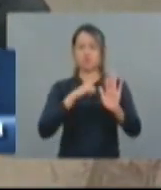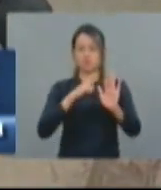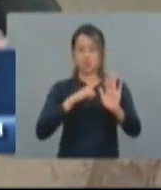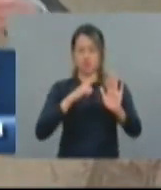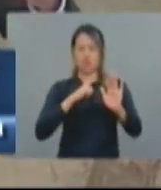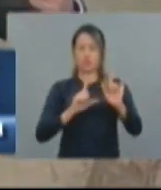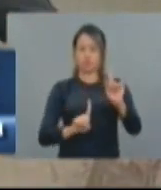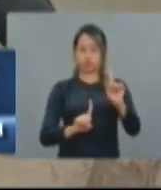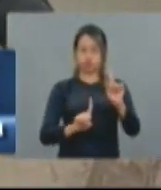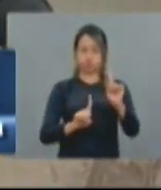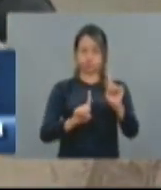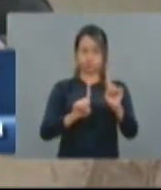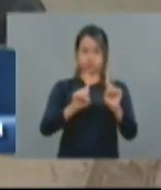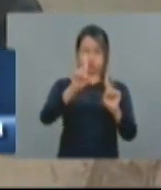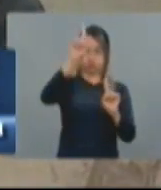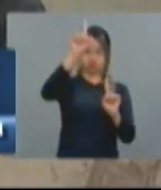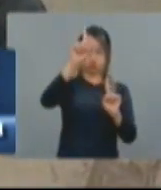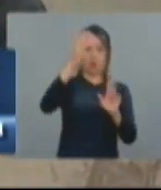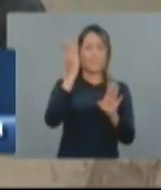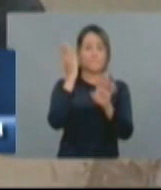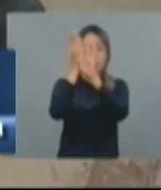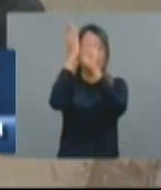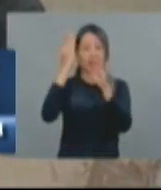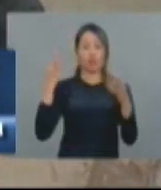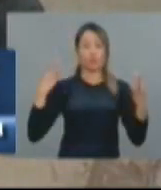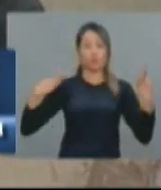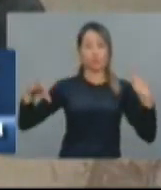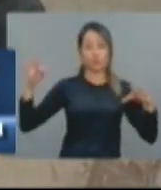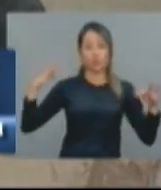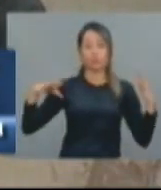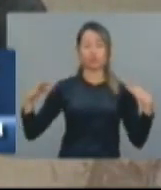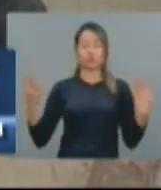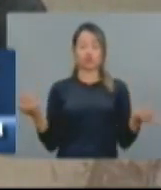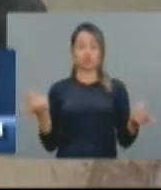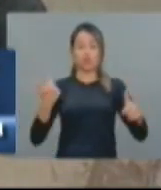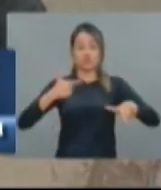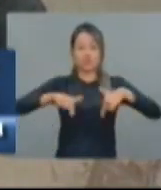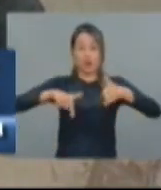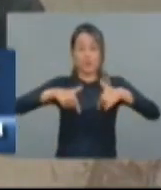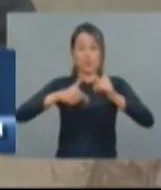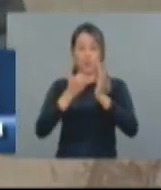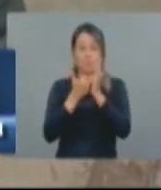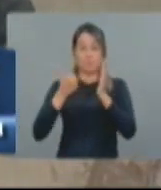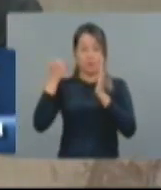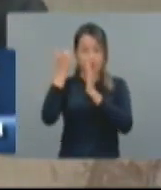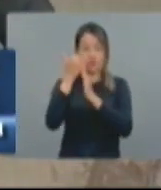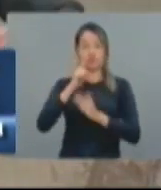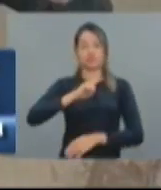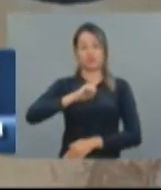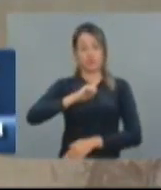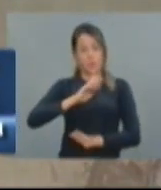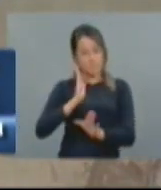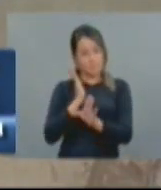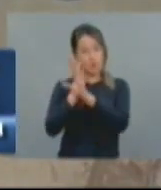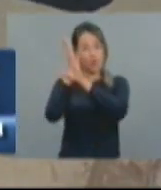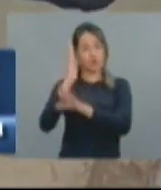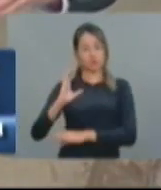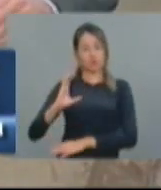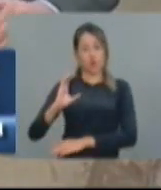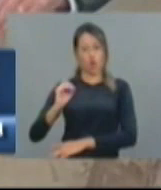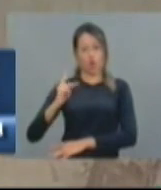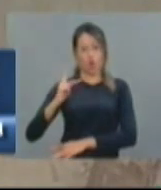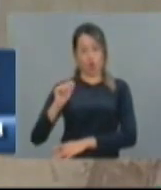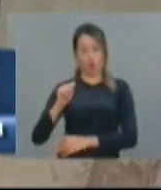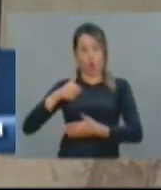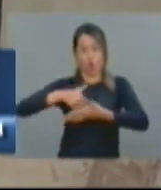na questão do turismo, especialmente na questão do serviço do nosso Estado. E nesse ano, no ano passado,